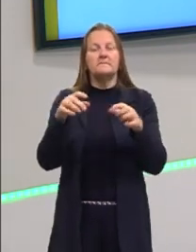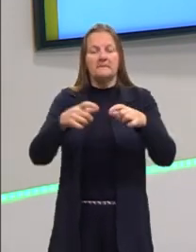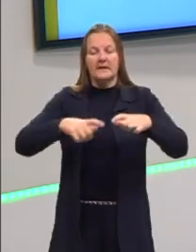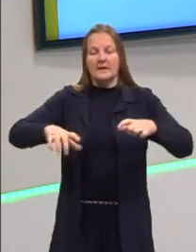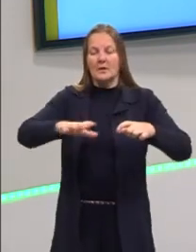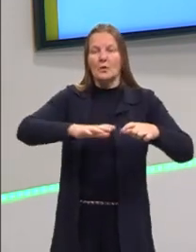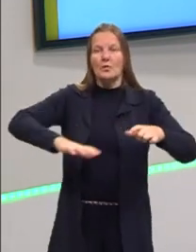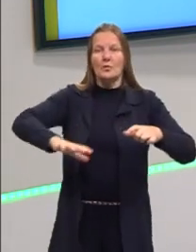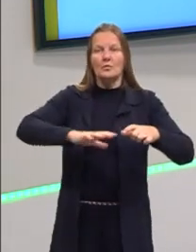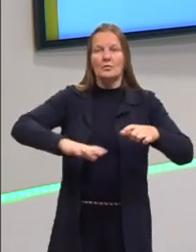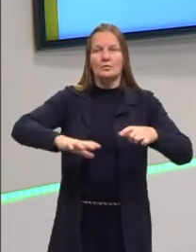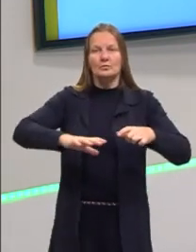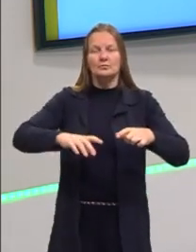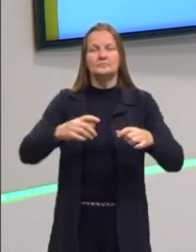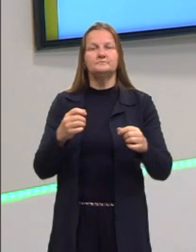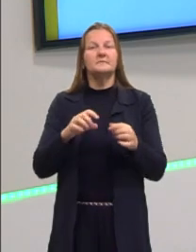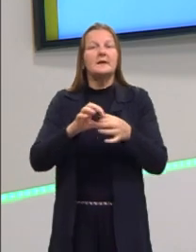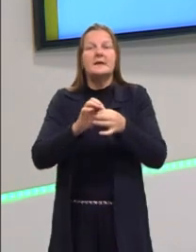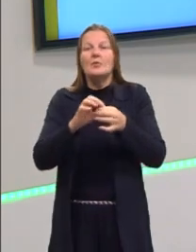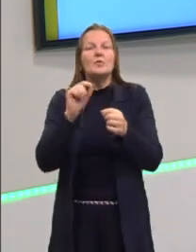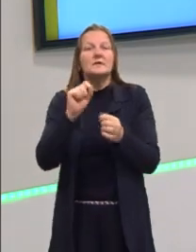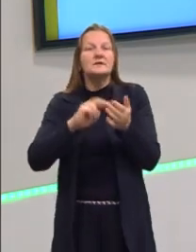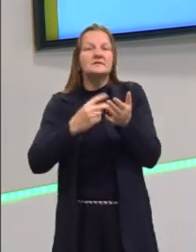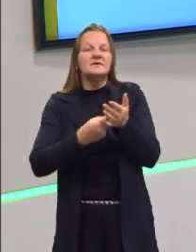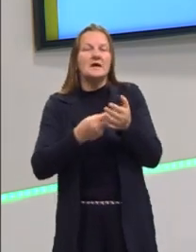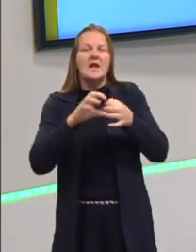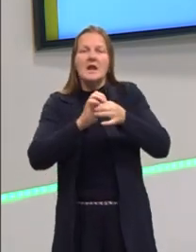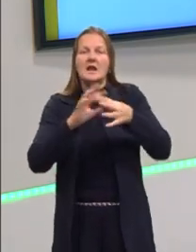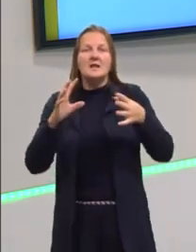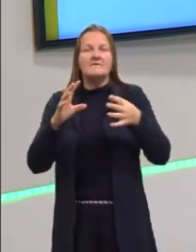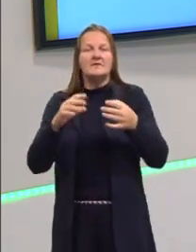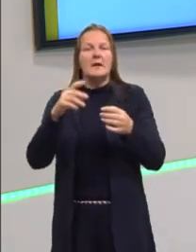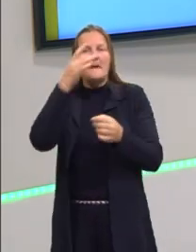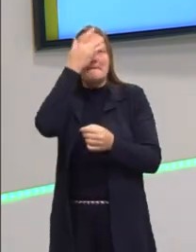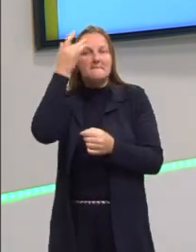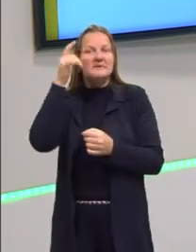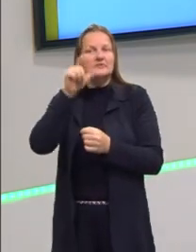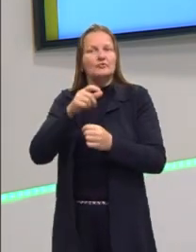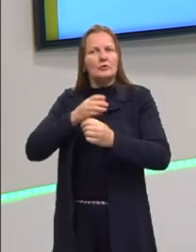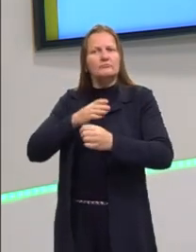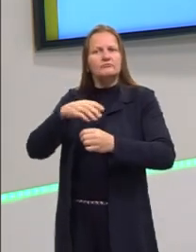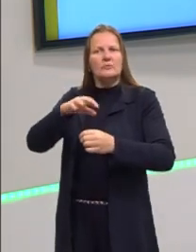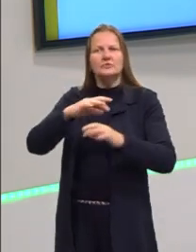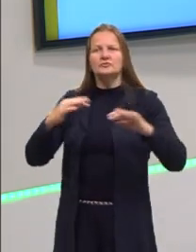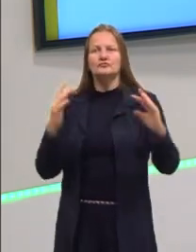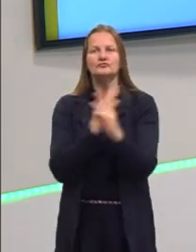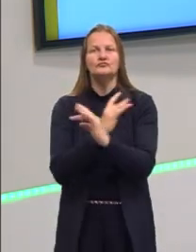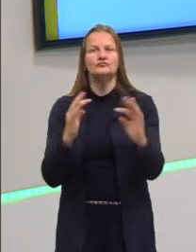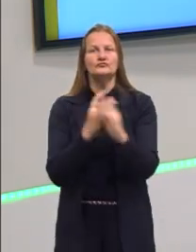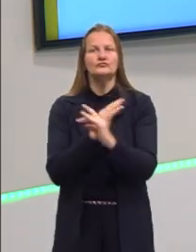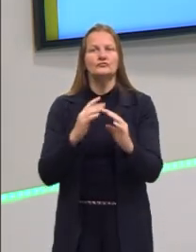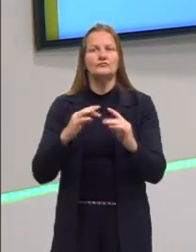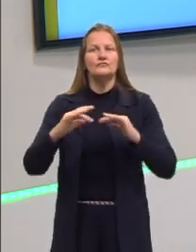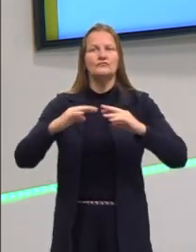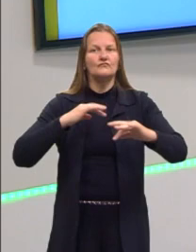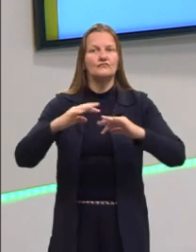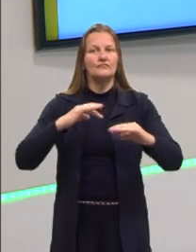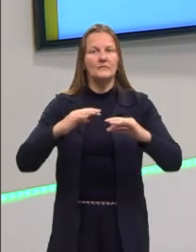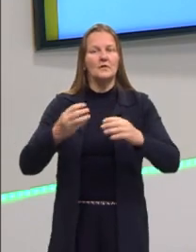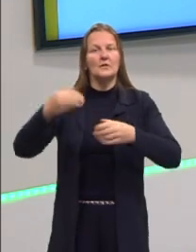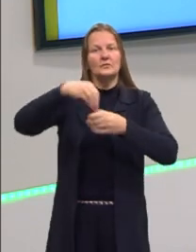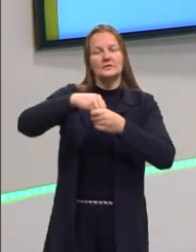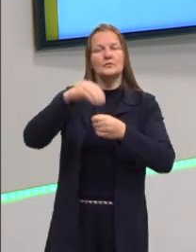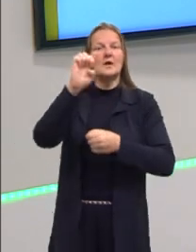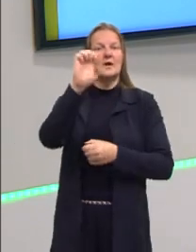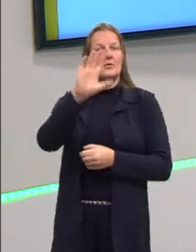tá? Que é a livre circulação de pessoas na União Europeia. E aí, então, a Inglaterra